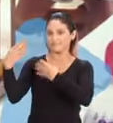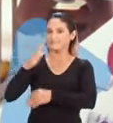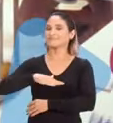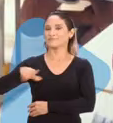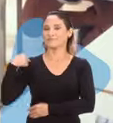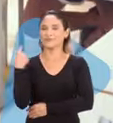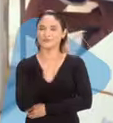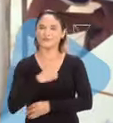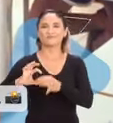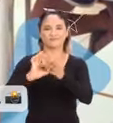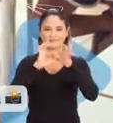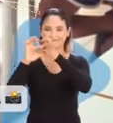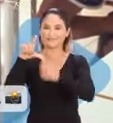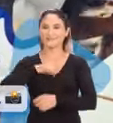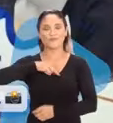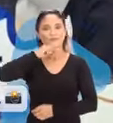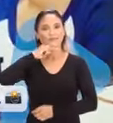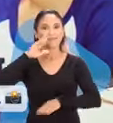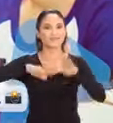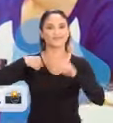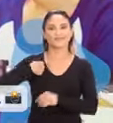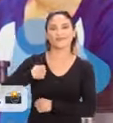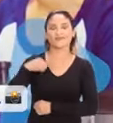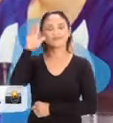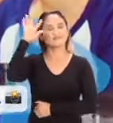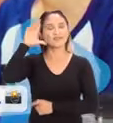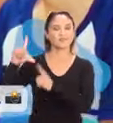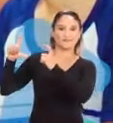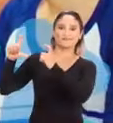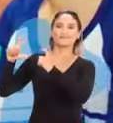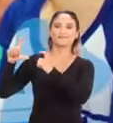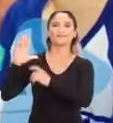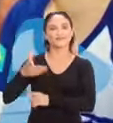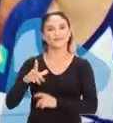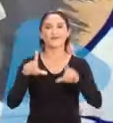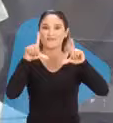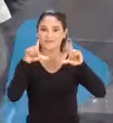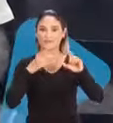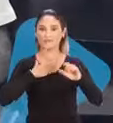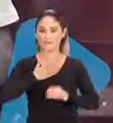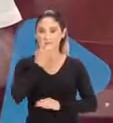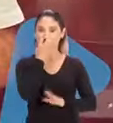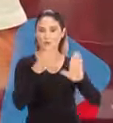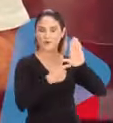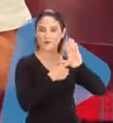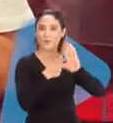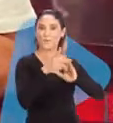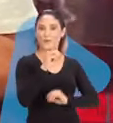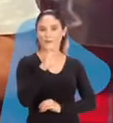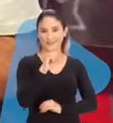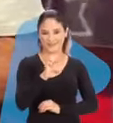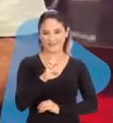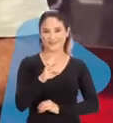muito. A gente se entende. Tenho uma neta que me pega distraída e faz fotos minhas. Ela quem fez essa foto com meu cachorro, o Pop.